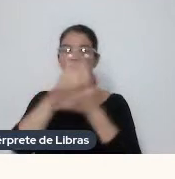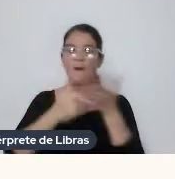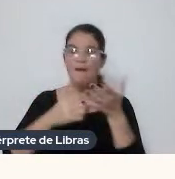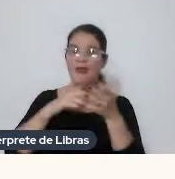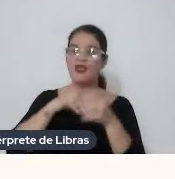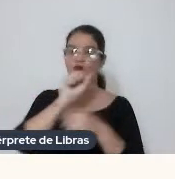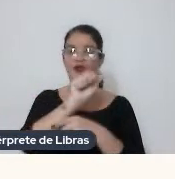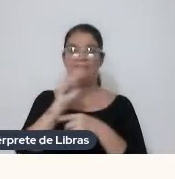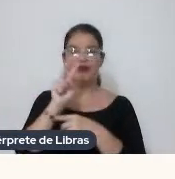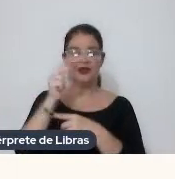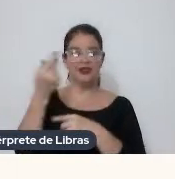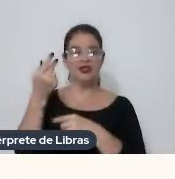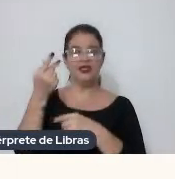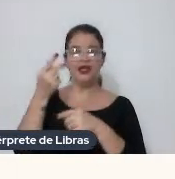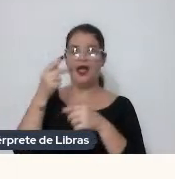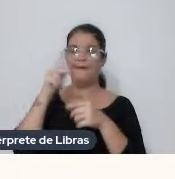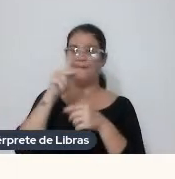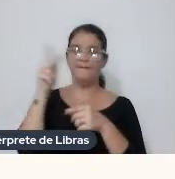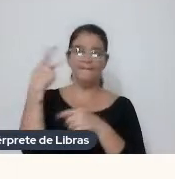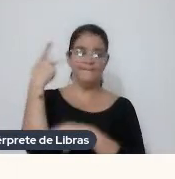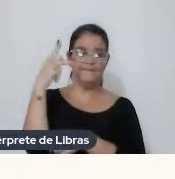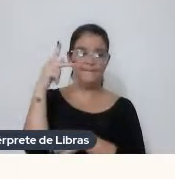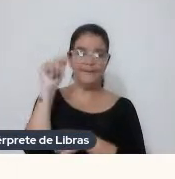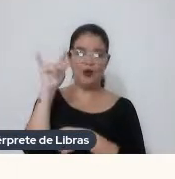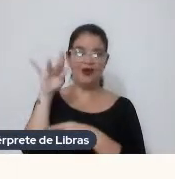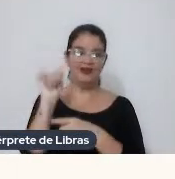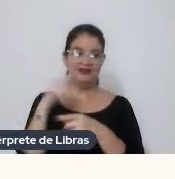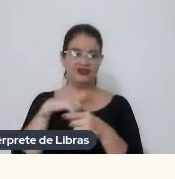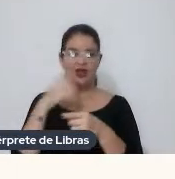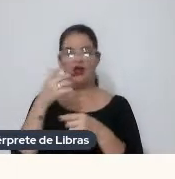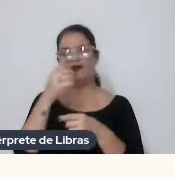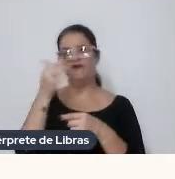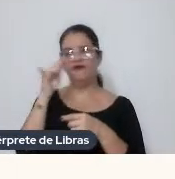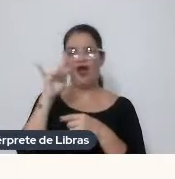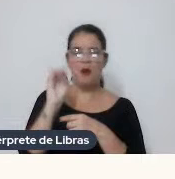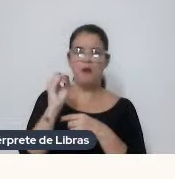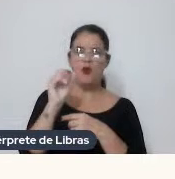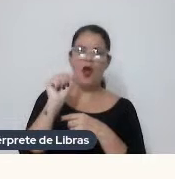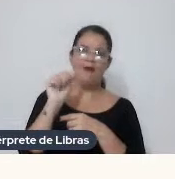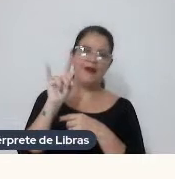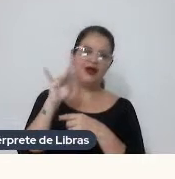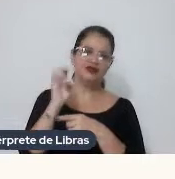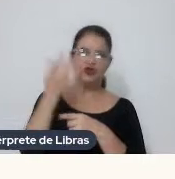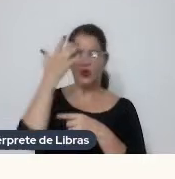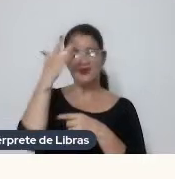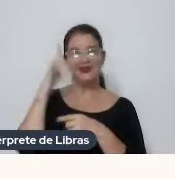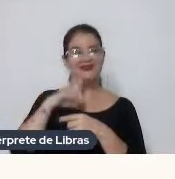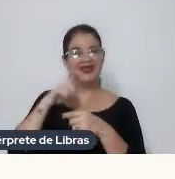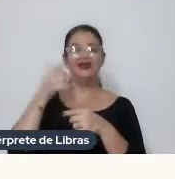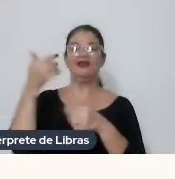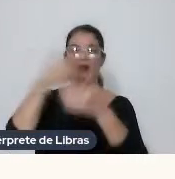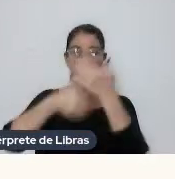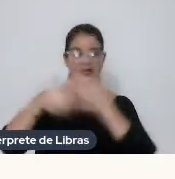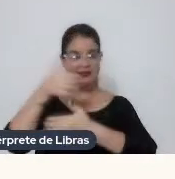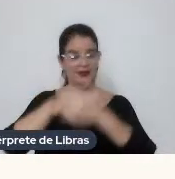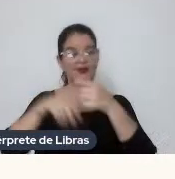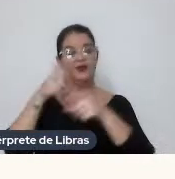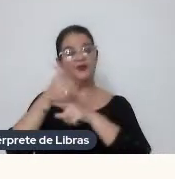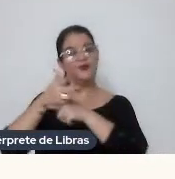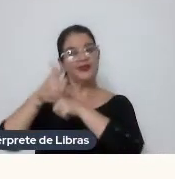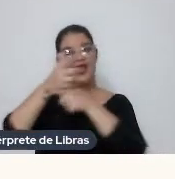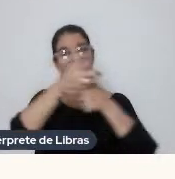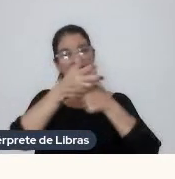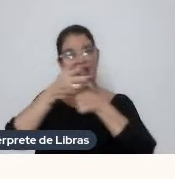O animador Foi o Fabi Fabi Amage Não sei se ele Tá por aí E E foi um processo